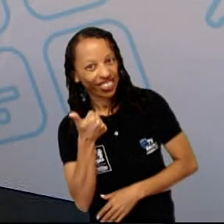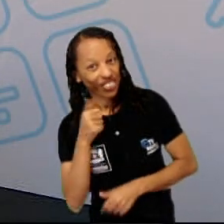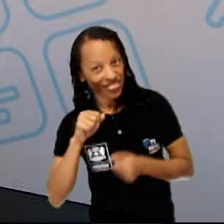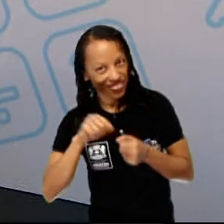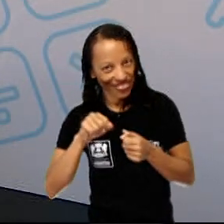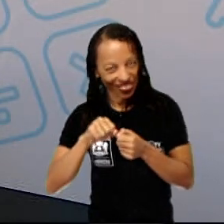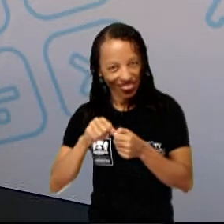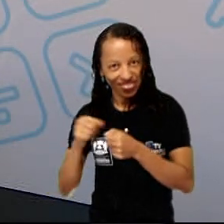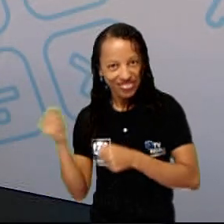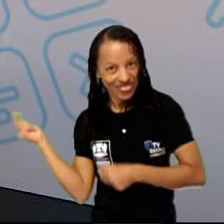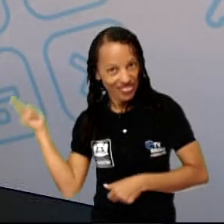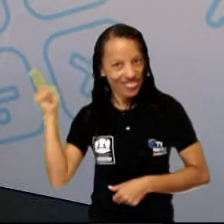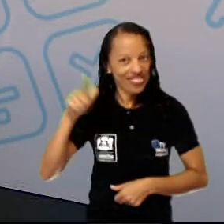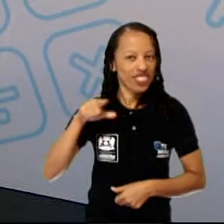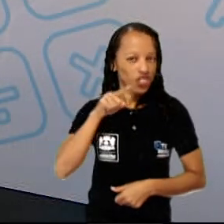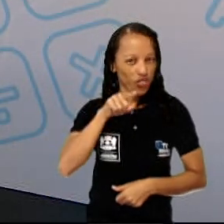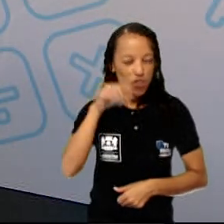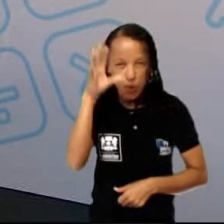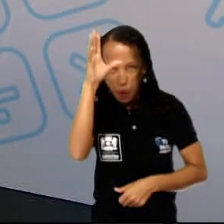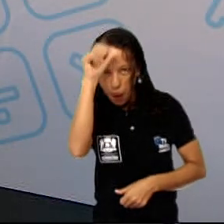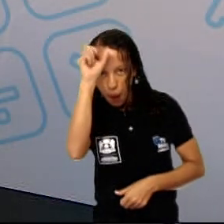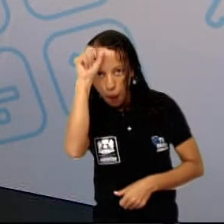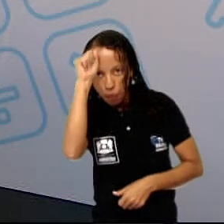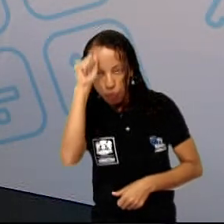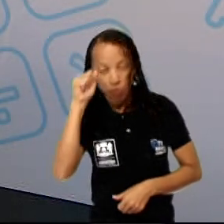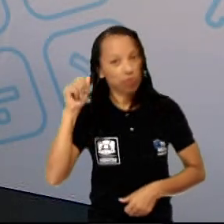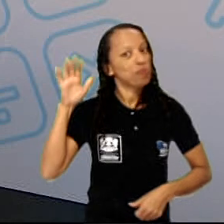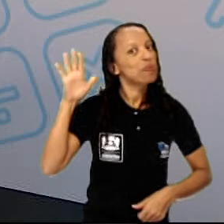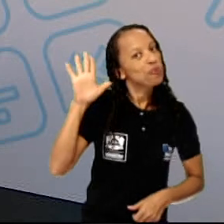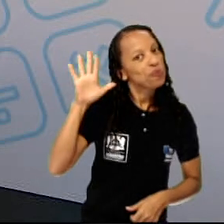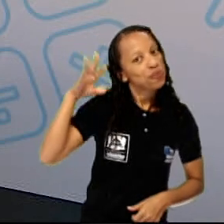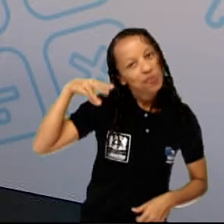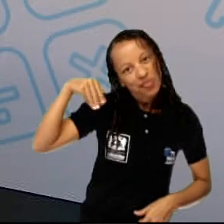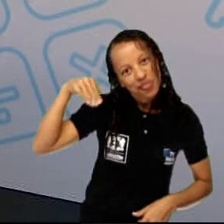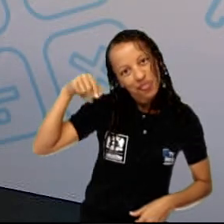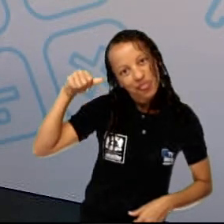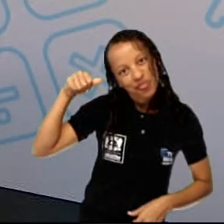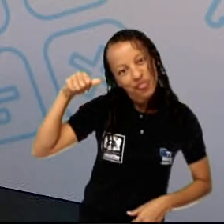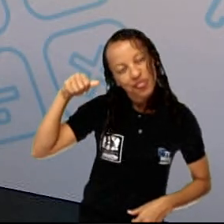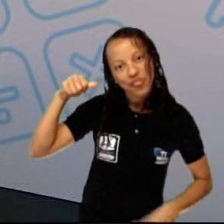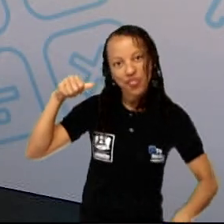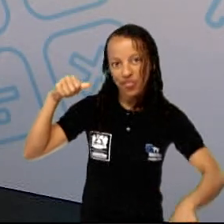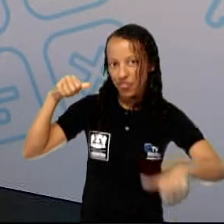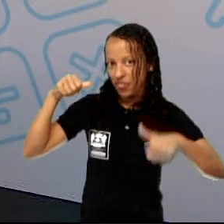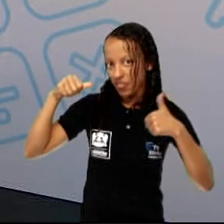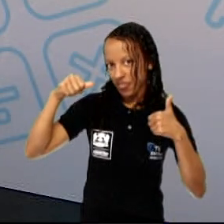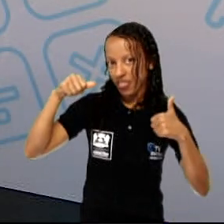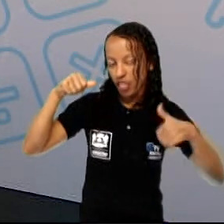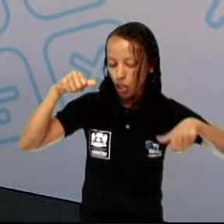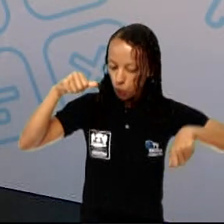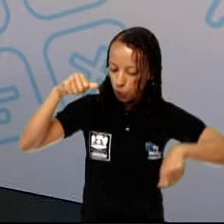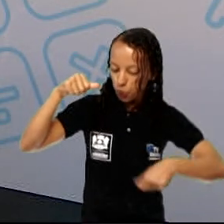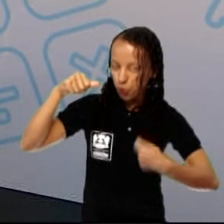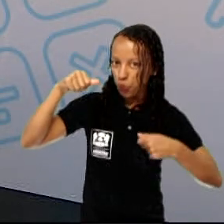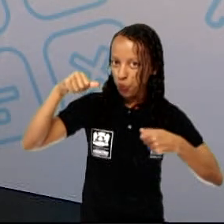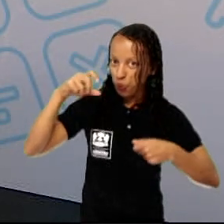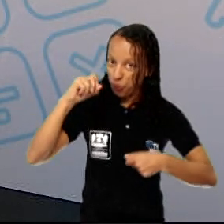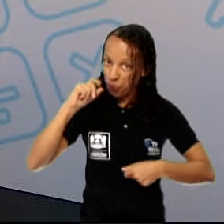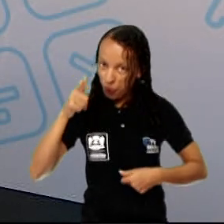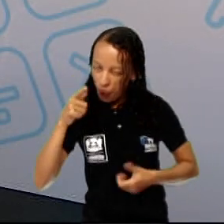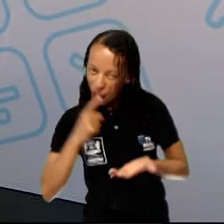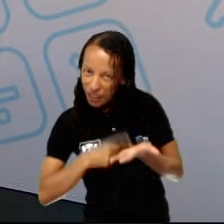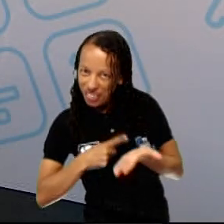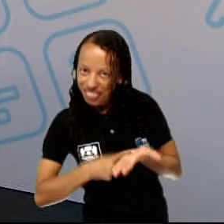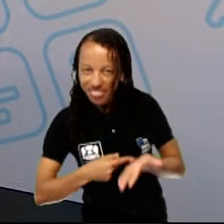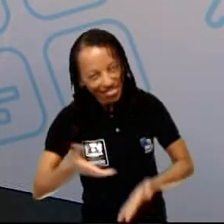novamente? Você já aprendeu! Uma mão é a terra e a outra, no legal, é a pazinha. Combinado? Então